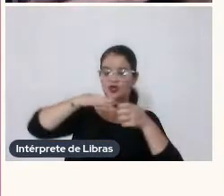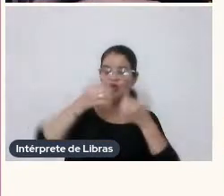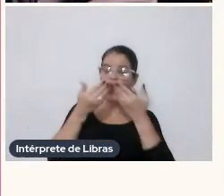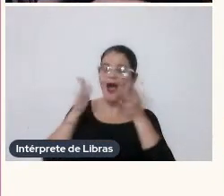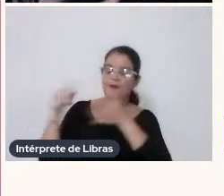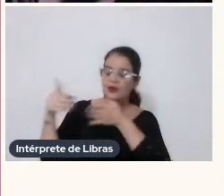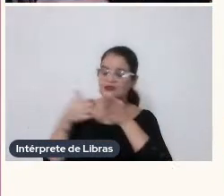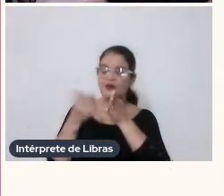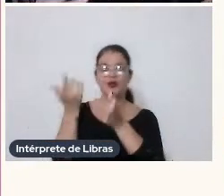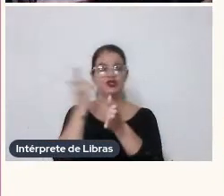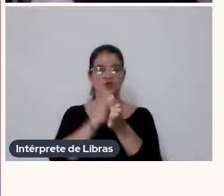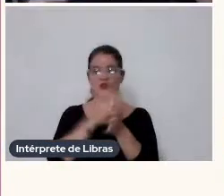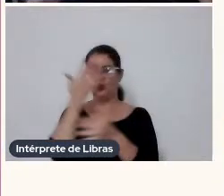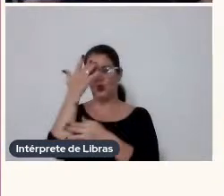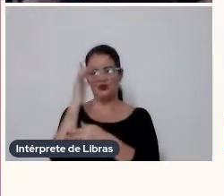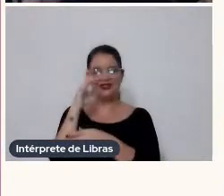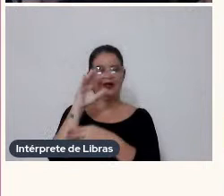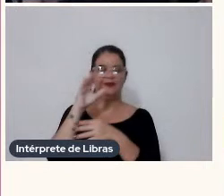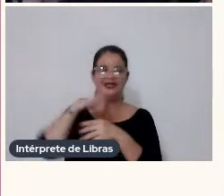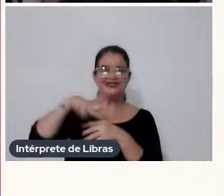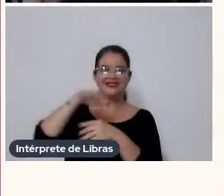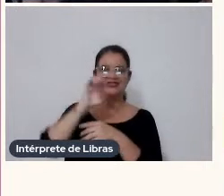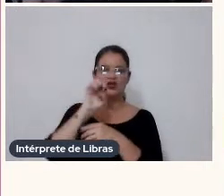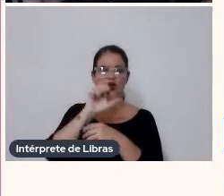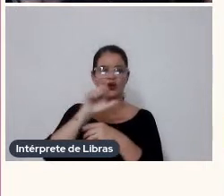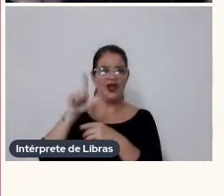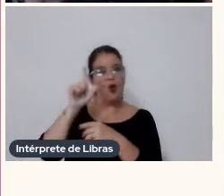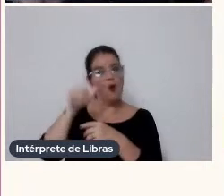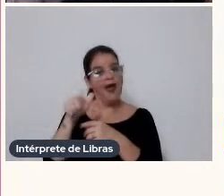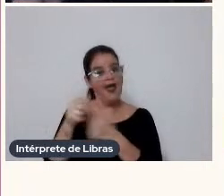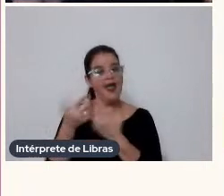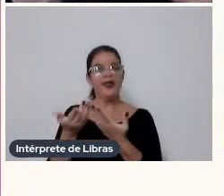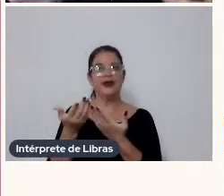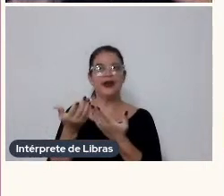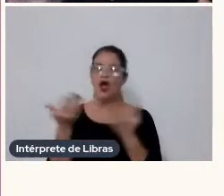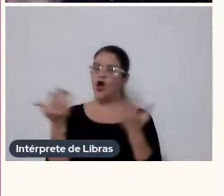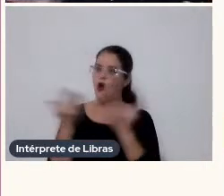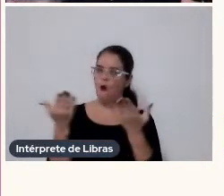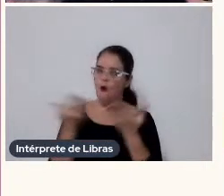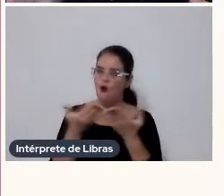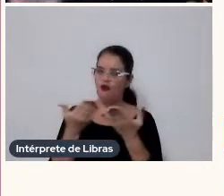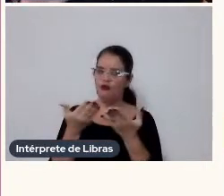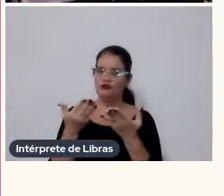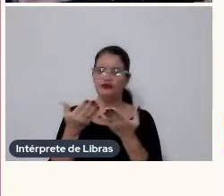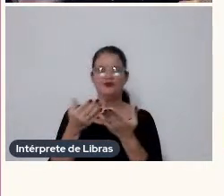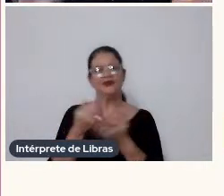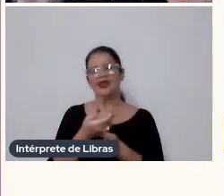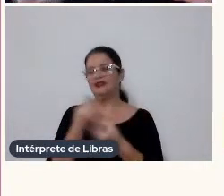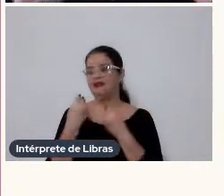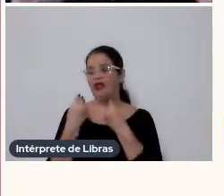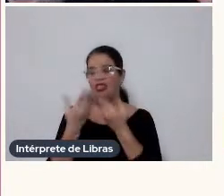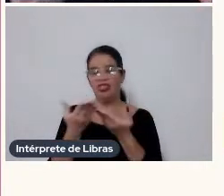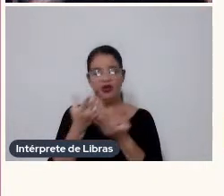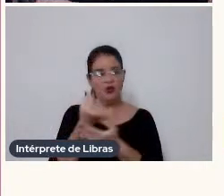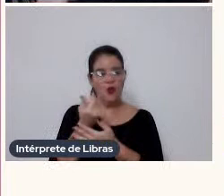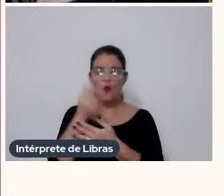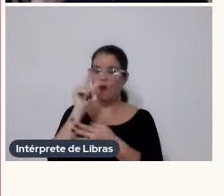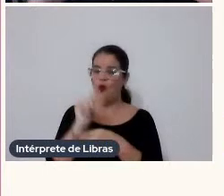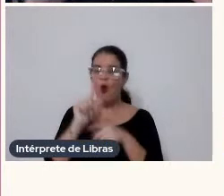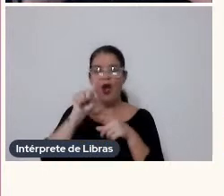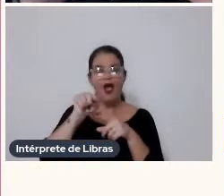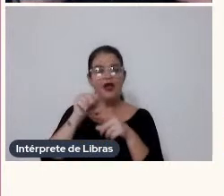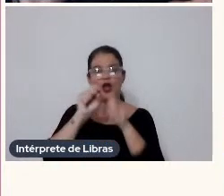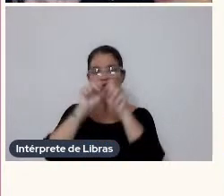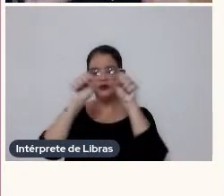conseguisse Para quem não sabe O Fundo Setorial Era, né Porque hoje em dia Não está andando muito pouco Mas era um sistema Da